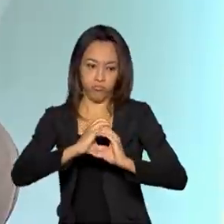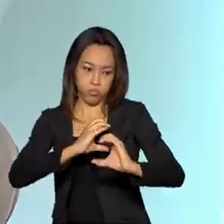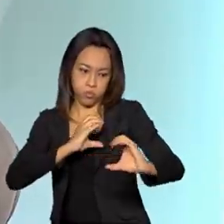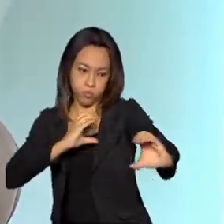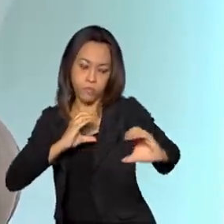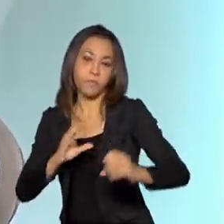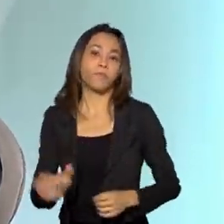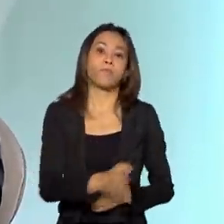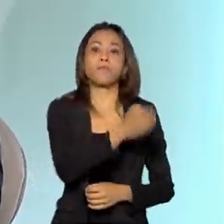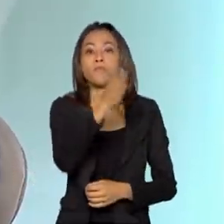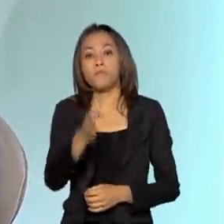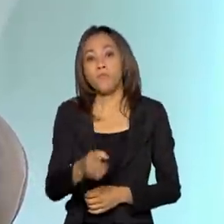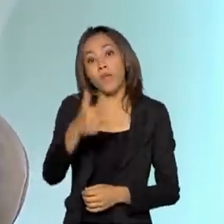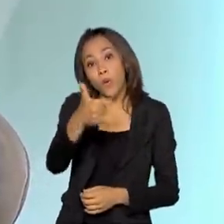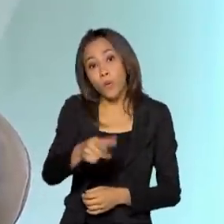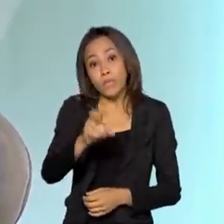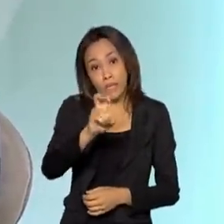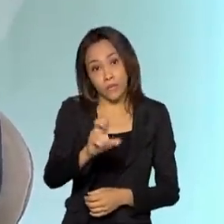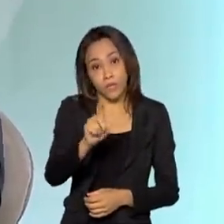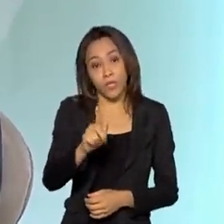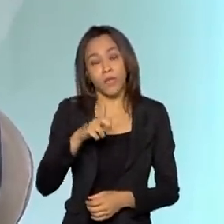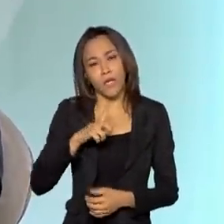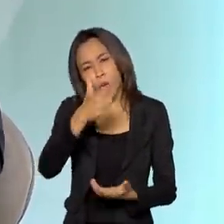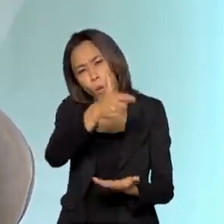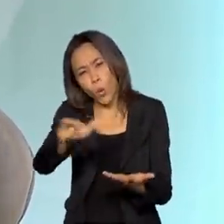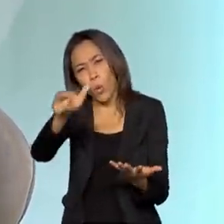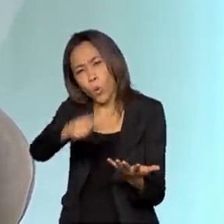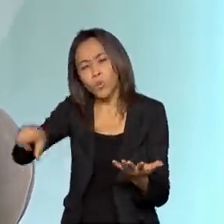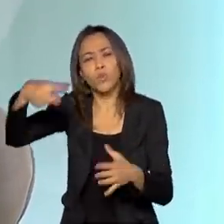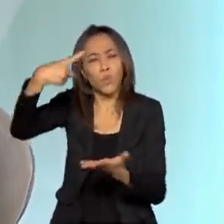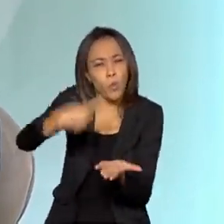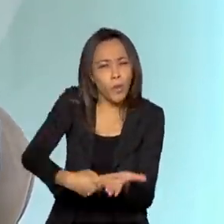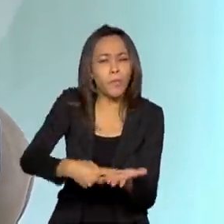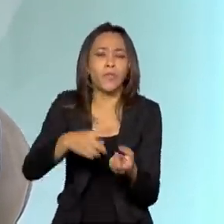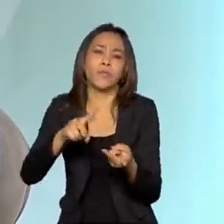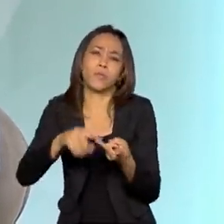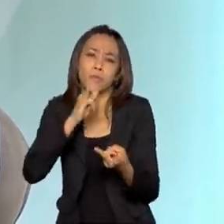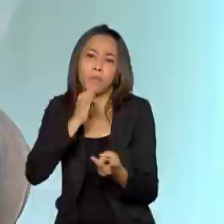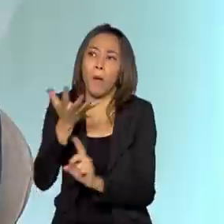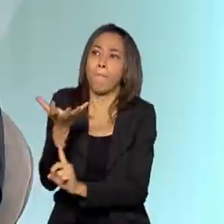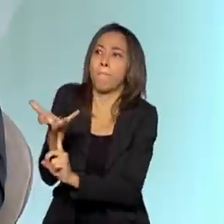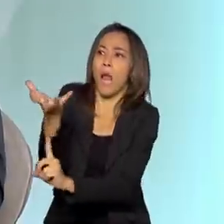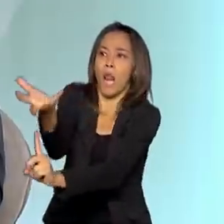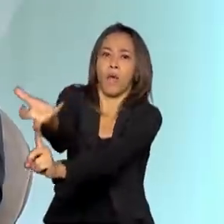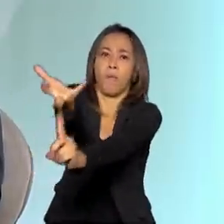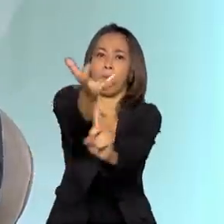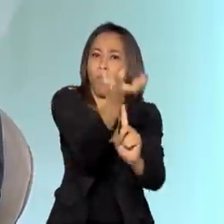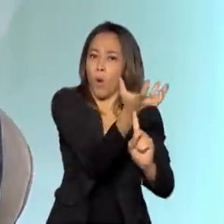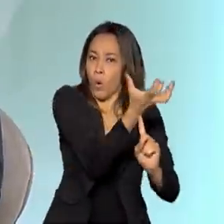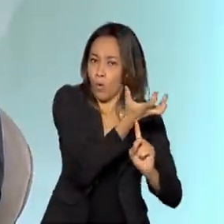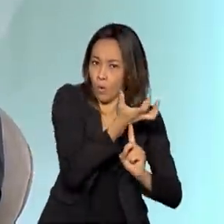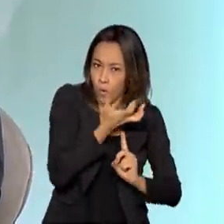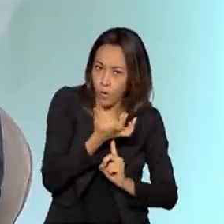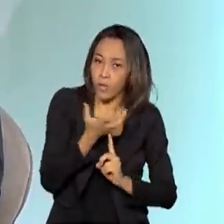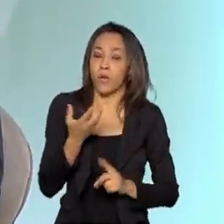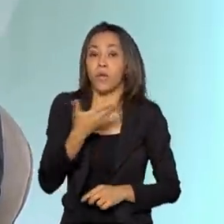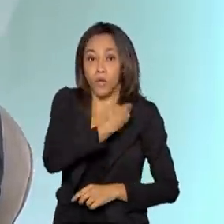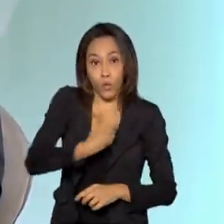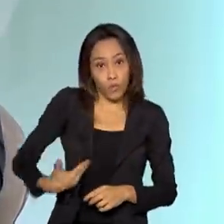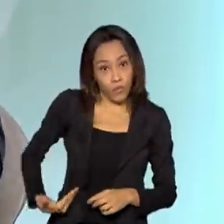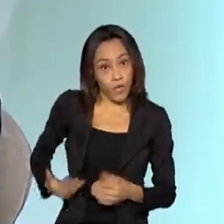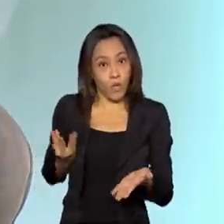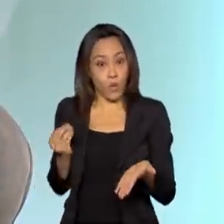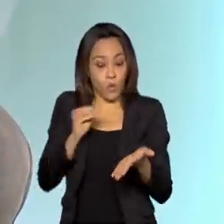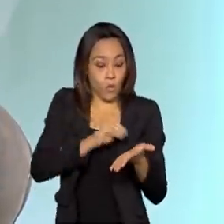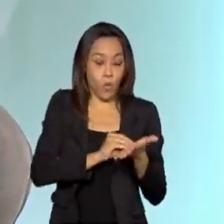5G também e outros compromissos que decorrem de particularidades do Brasil, como a questão das parabólicas, as questões que o governo colocou numa